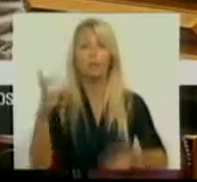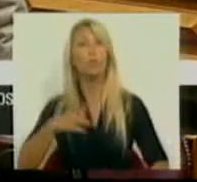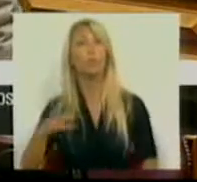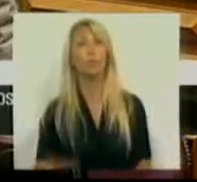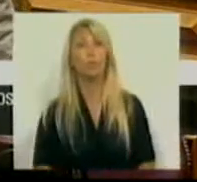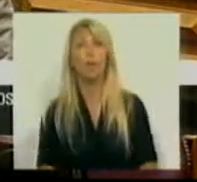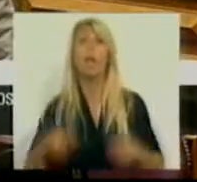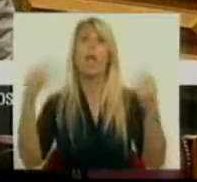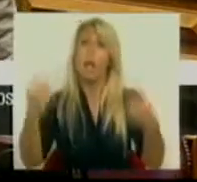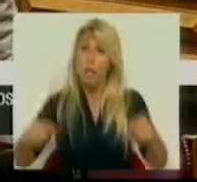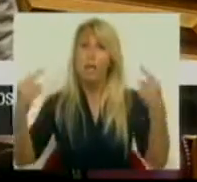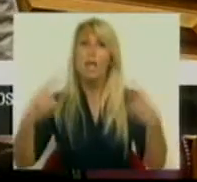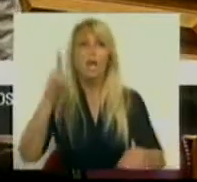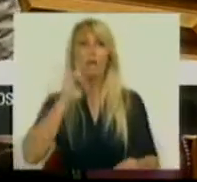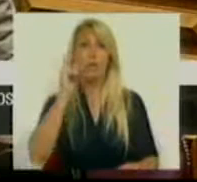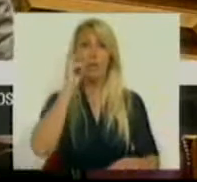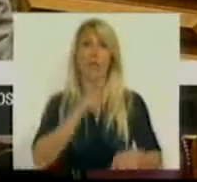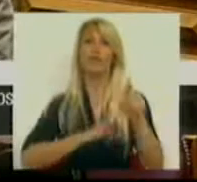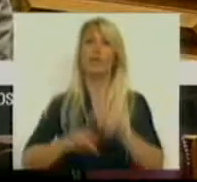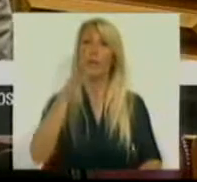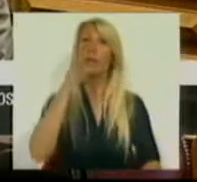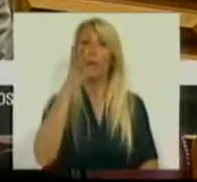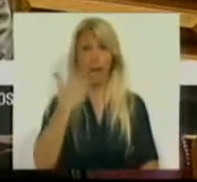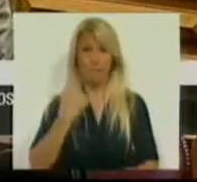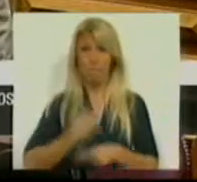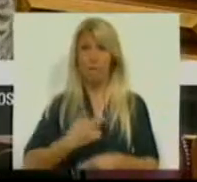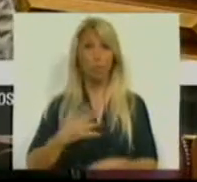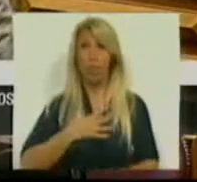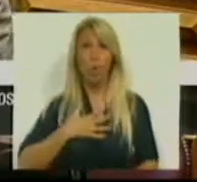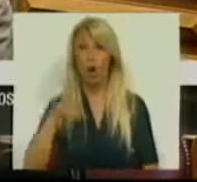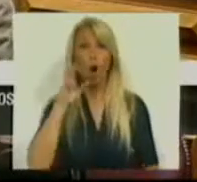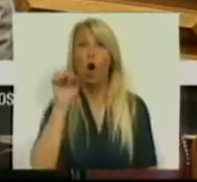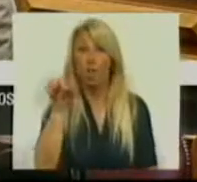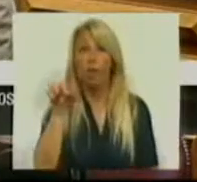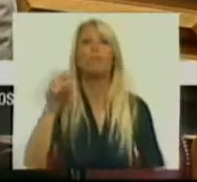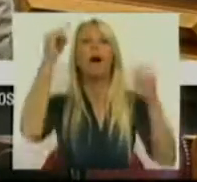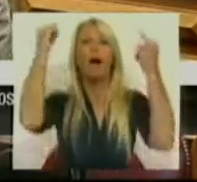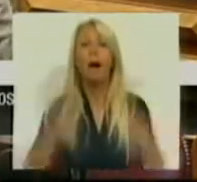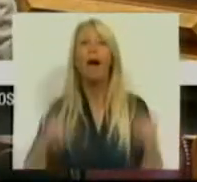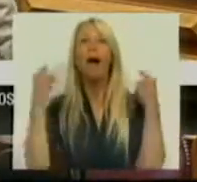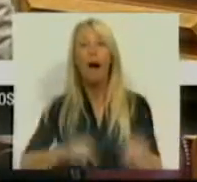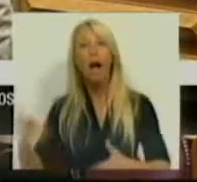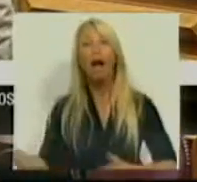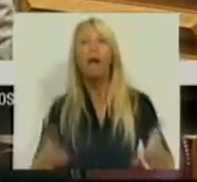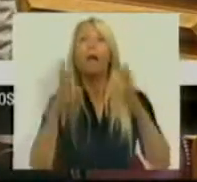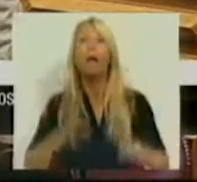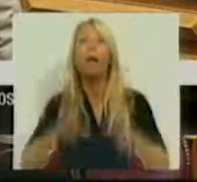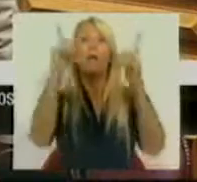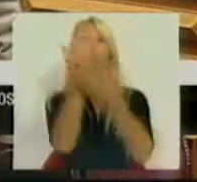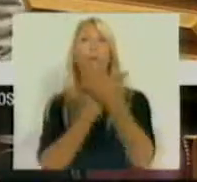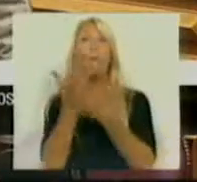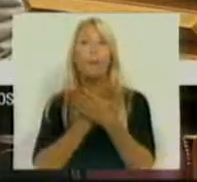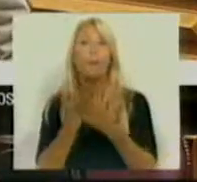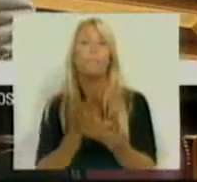existem senhoras e senhores deputados, por muito que não queiram ouvir, existe o caminho do crescimento económico,